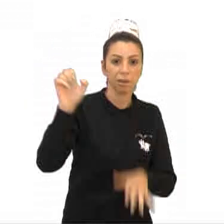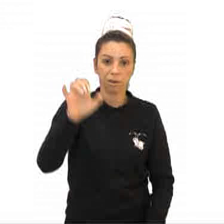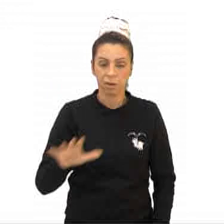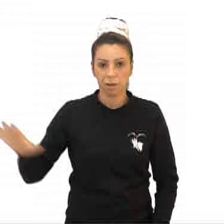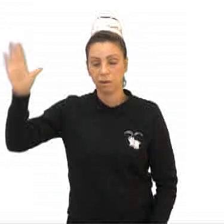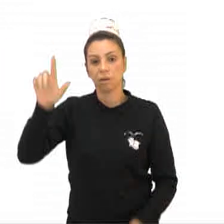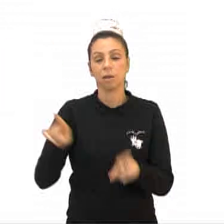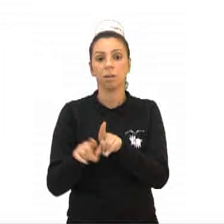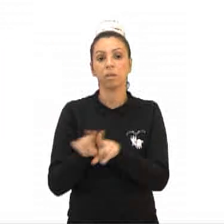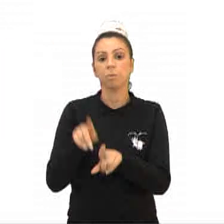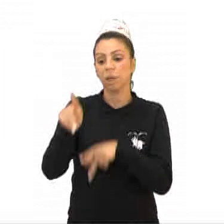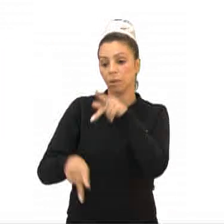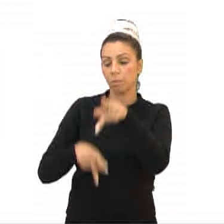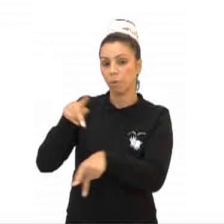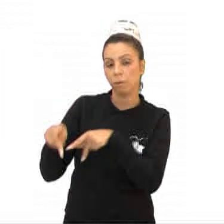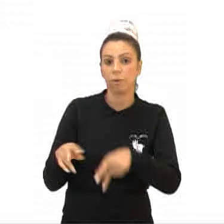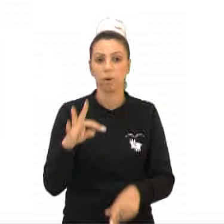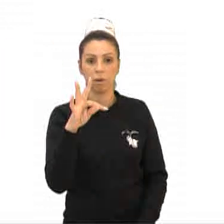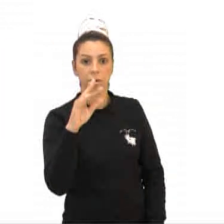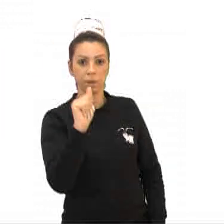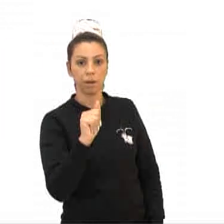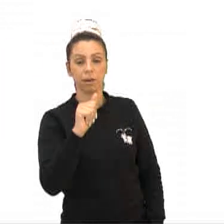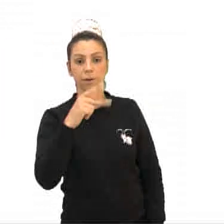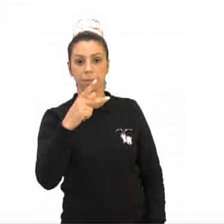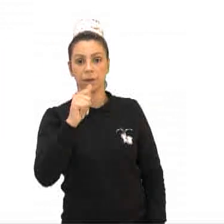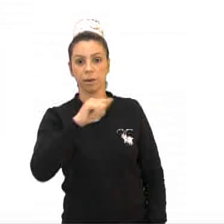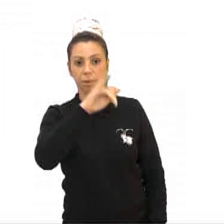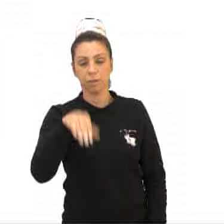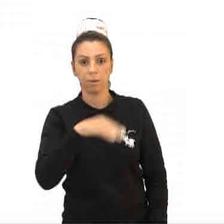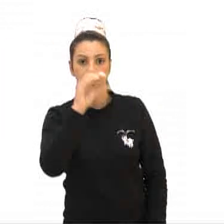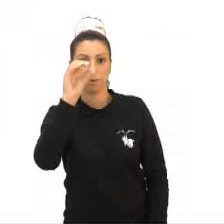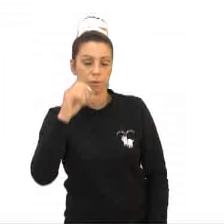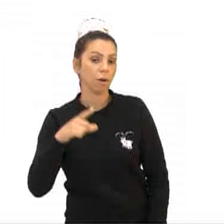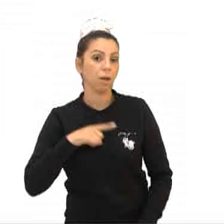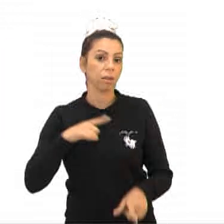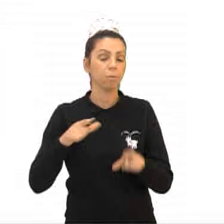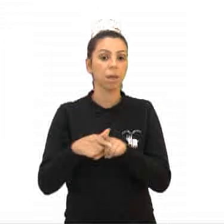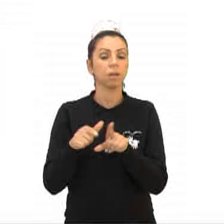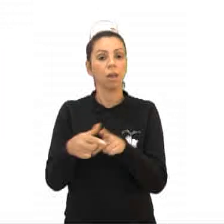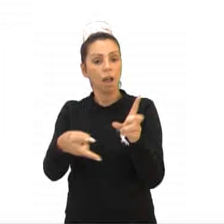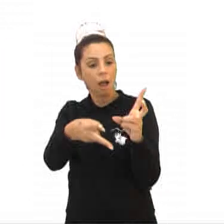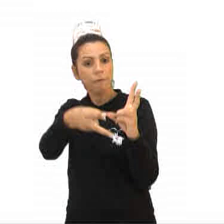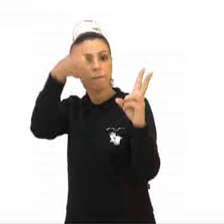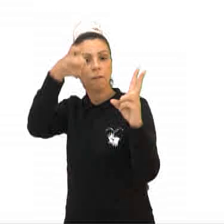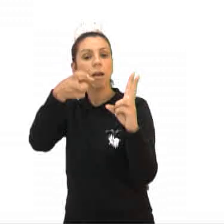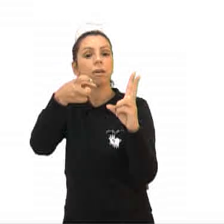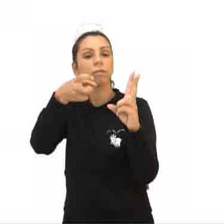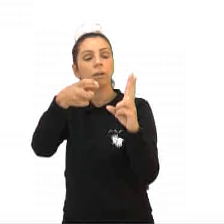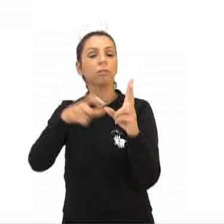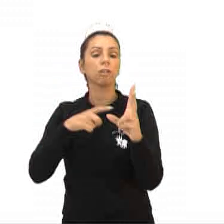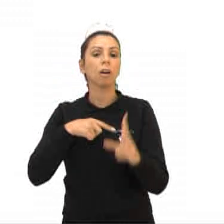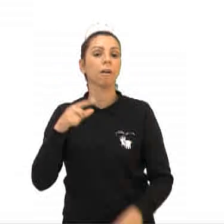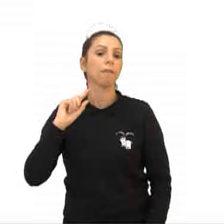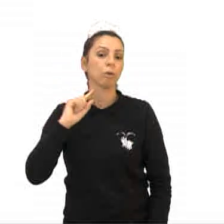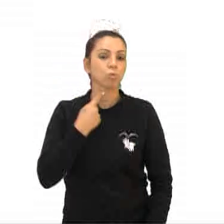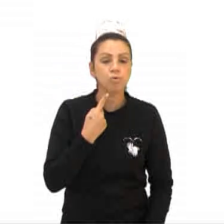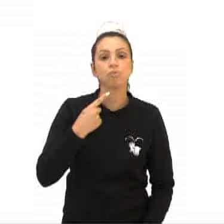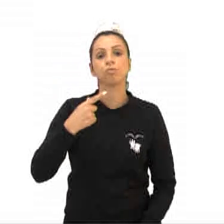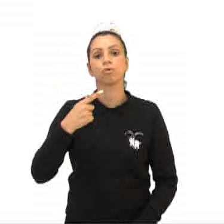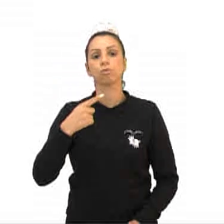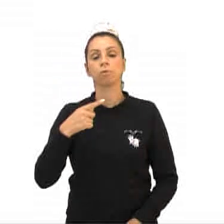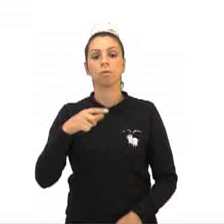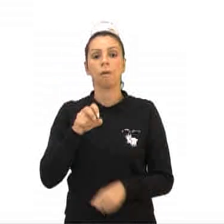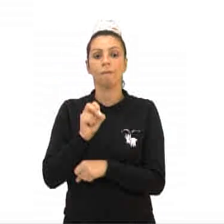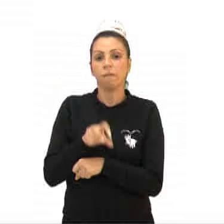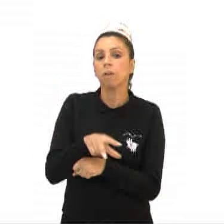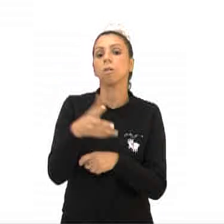tapajós, sociedade de tupi-guerreira, conhecida pelas suas flechas envenenadas, dividida em grupos familiares, ranchos, com lideranças e tinha um líder